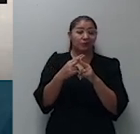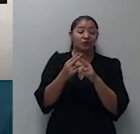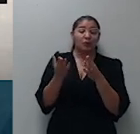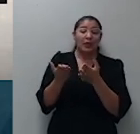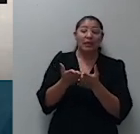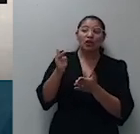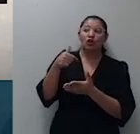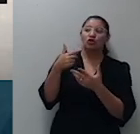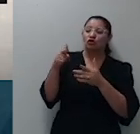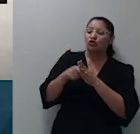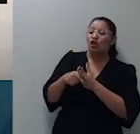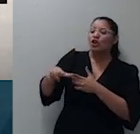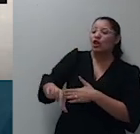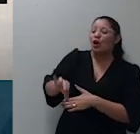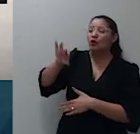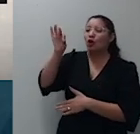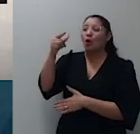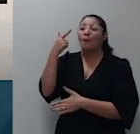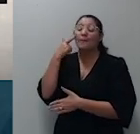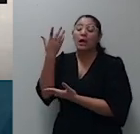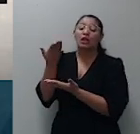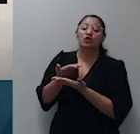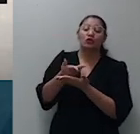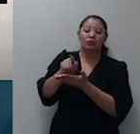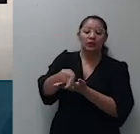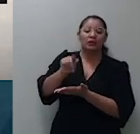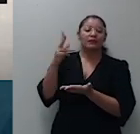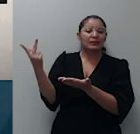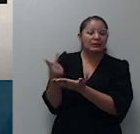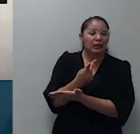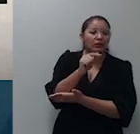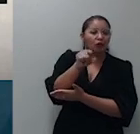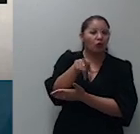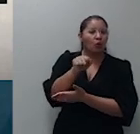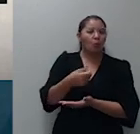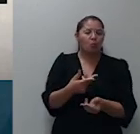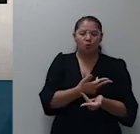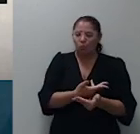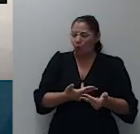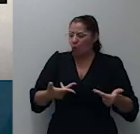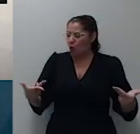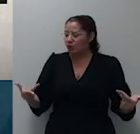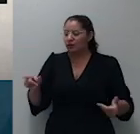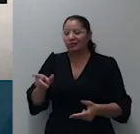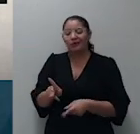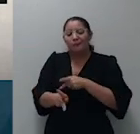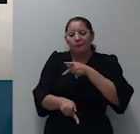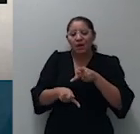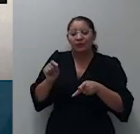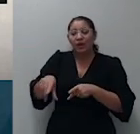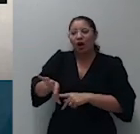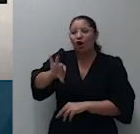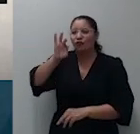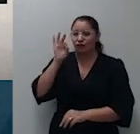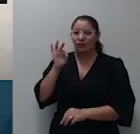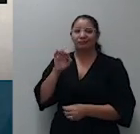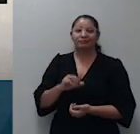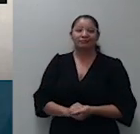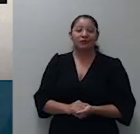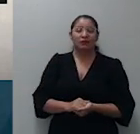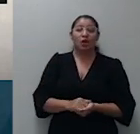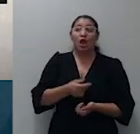no qual os autores se sagraram vencedores como únicos participantes que ofereceram um lance ou lanço maior